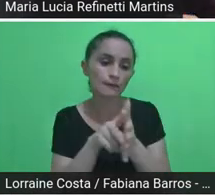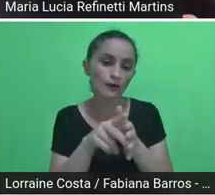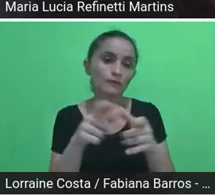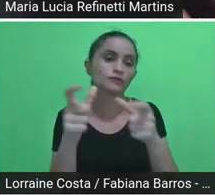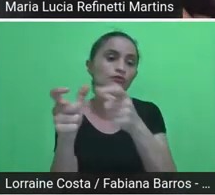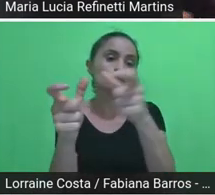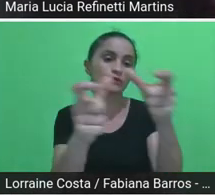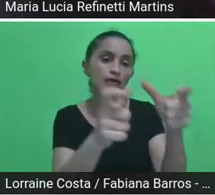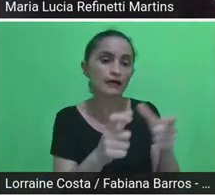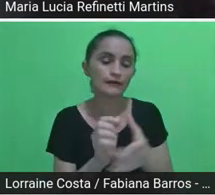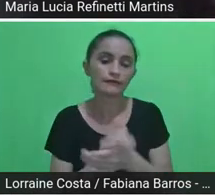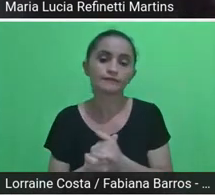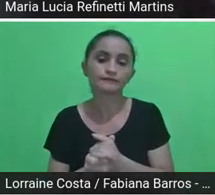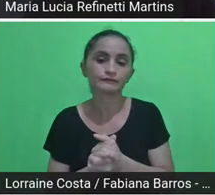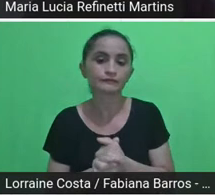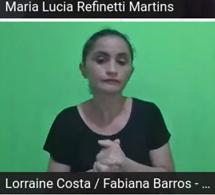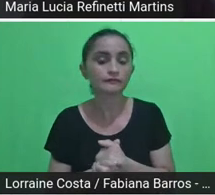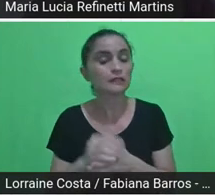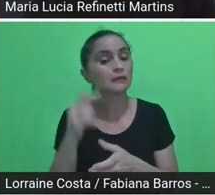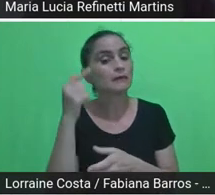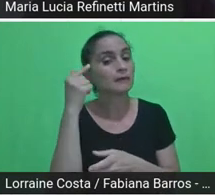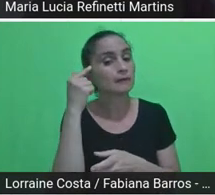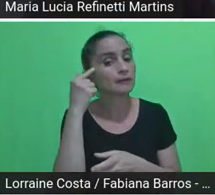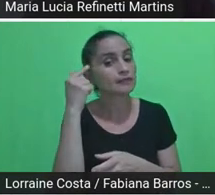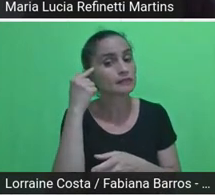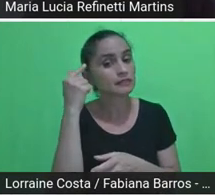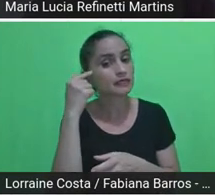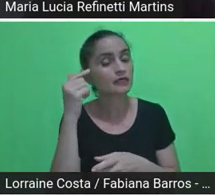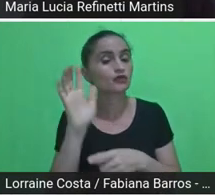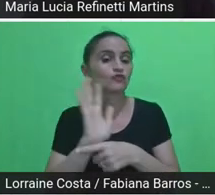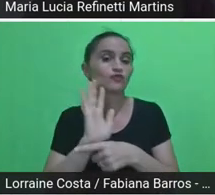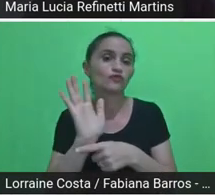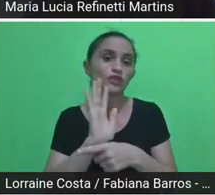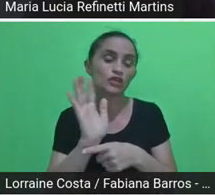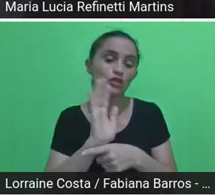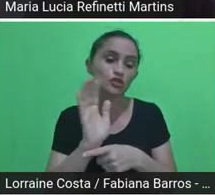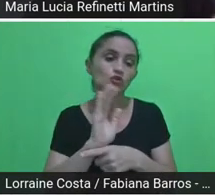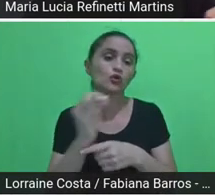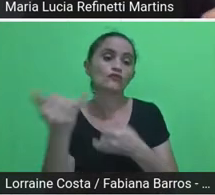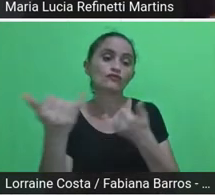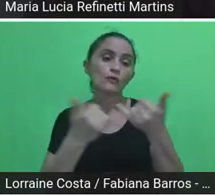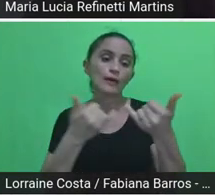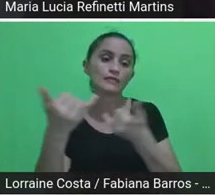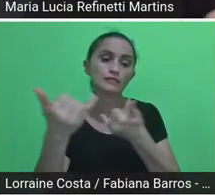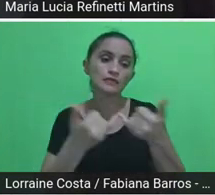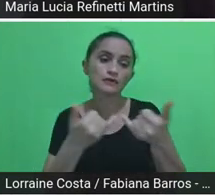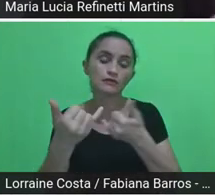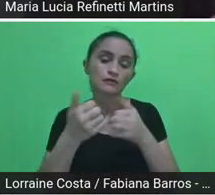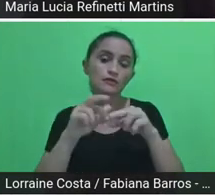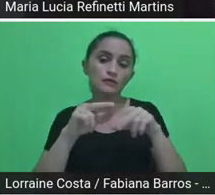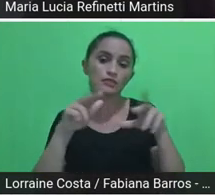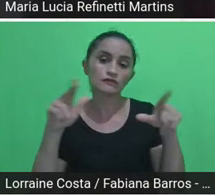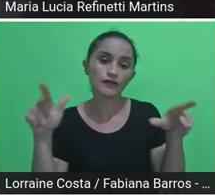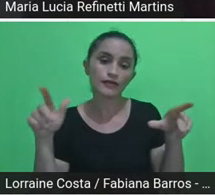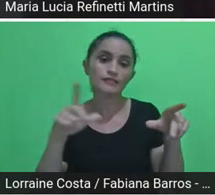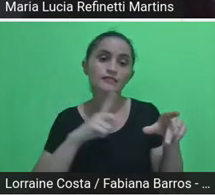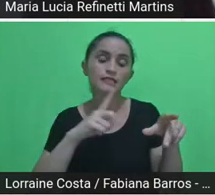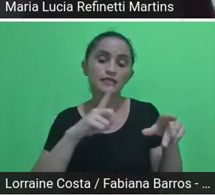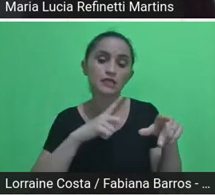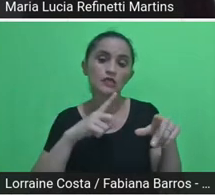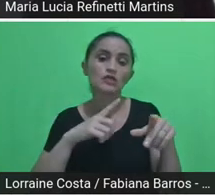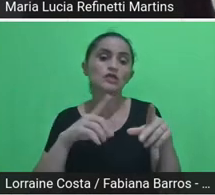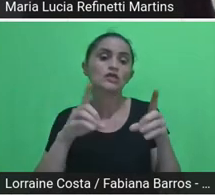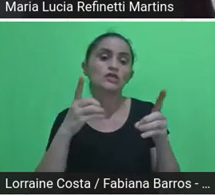vamos dizer, com busca em bibliografia e em dados, quanto num diálogo e numa participação